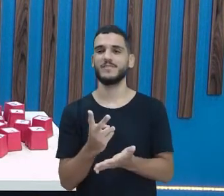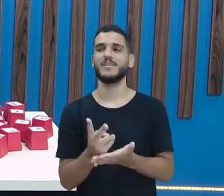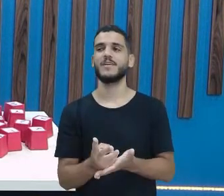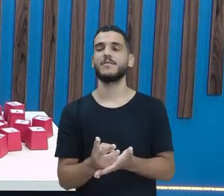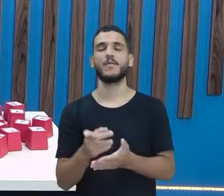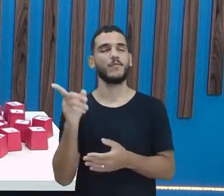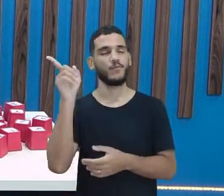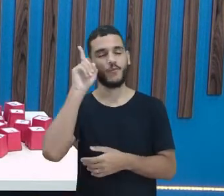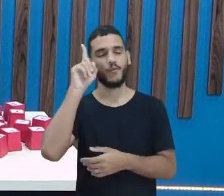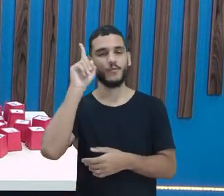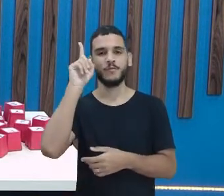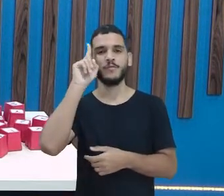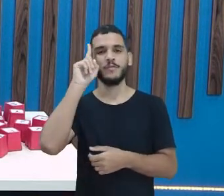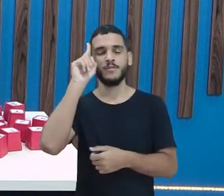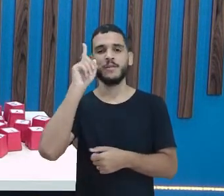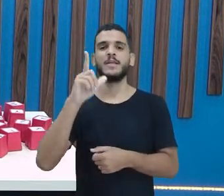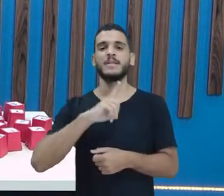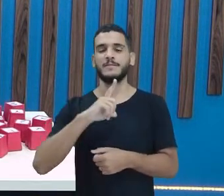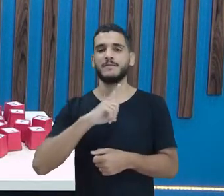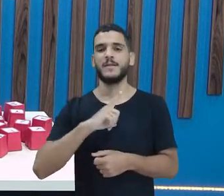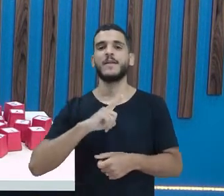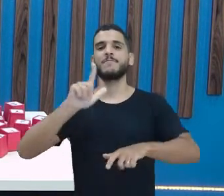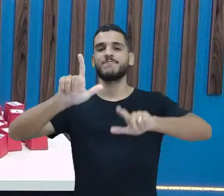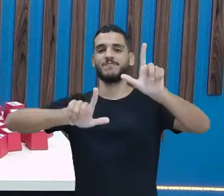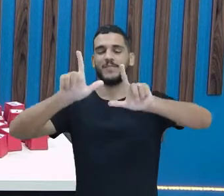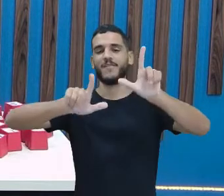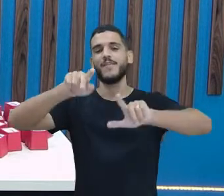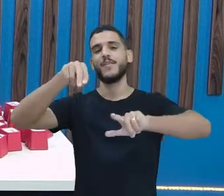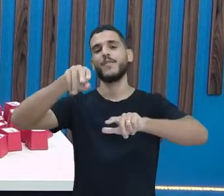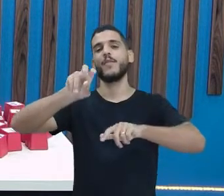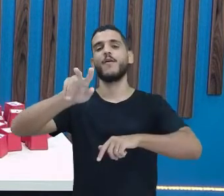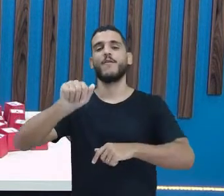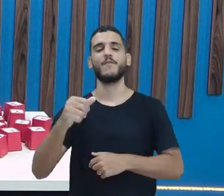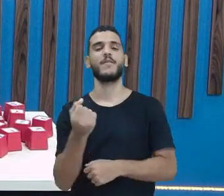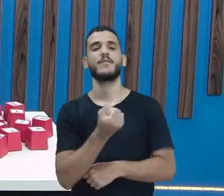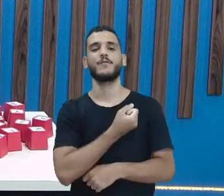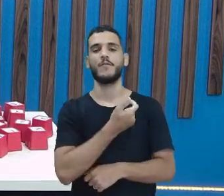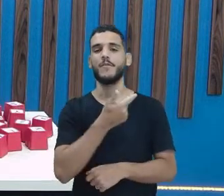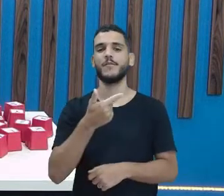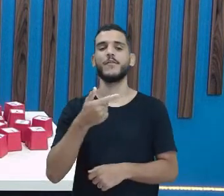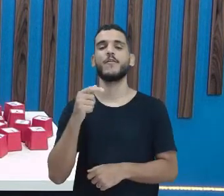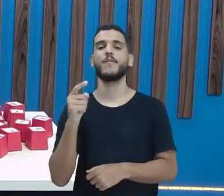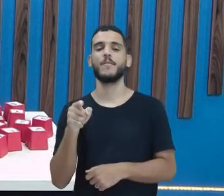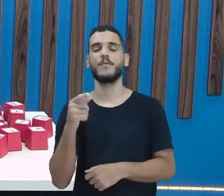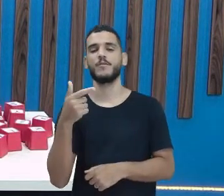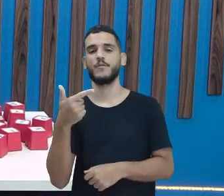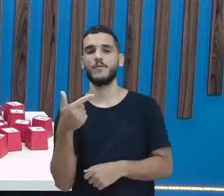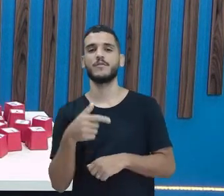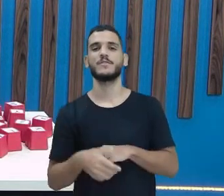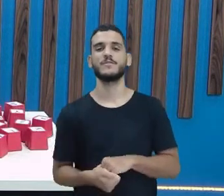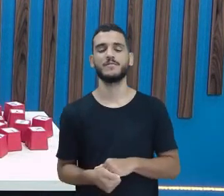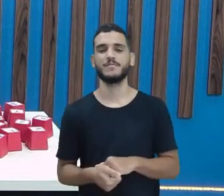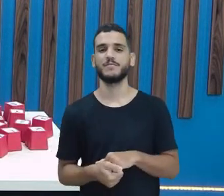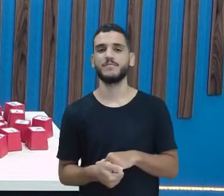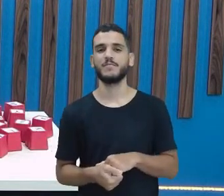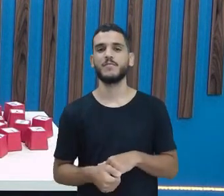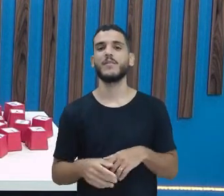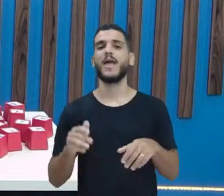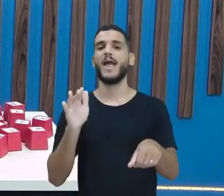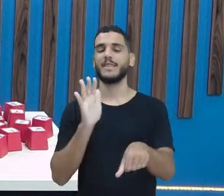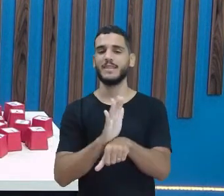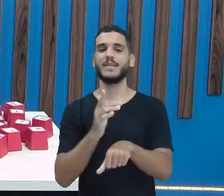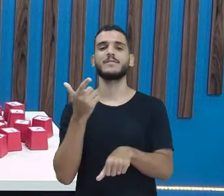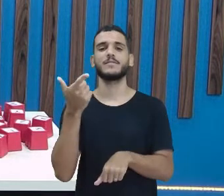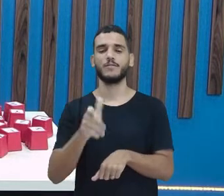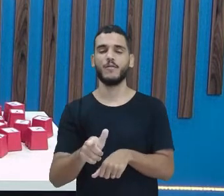todo dia ela está sendo exibida ao vivo pela TV Nova Nordeste 22.2. À tarde